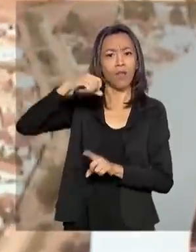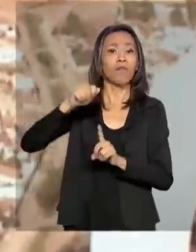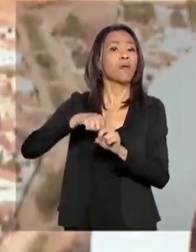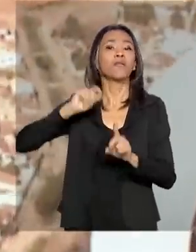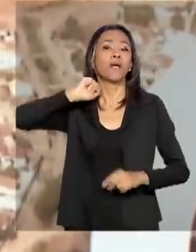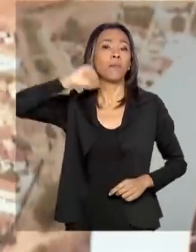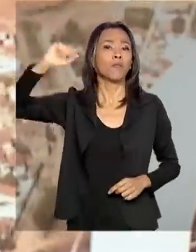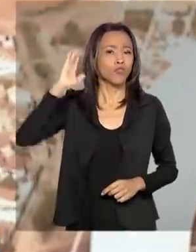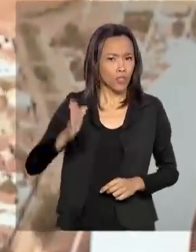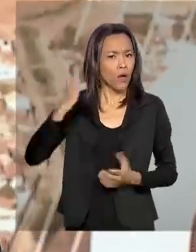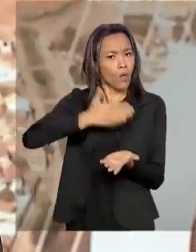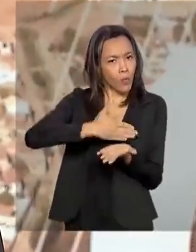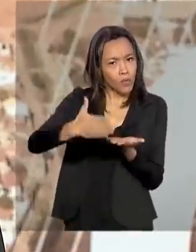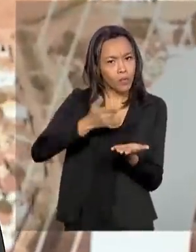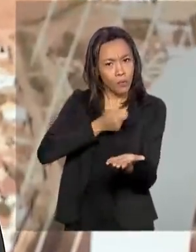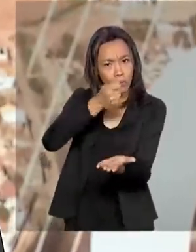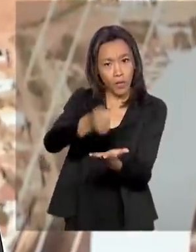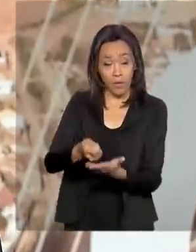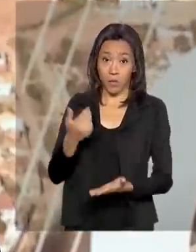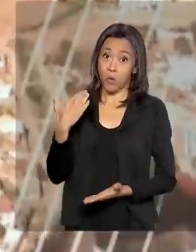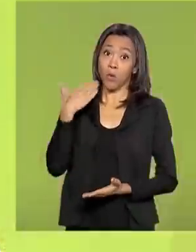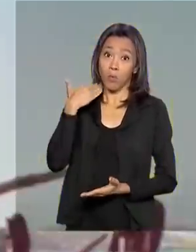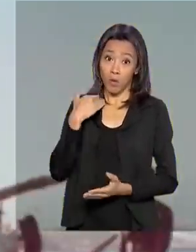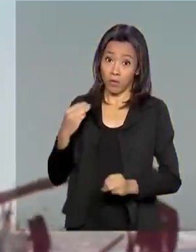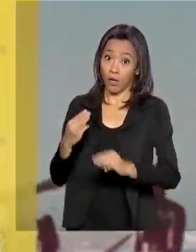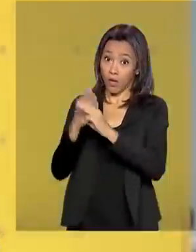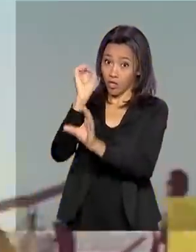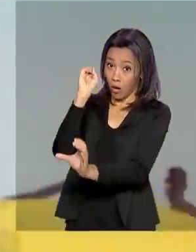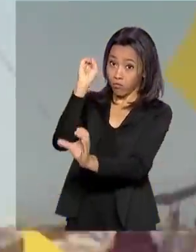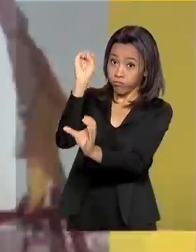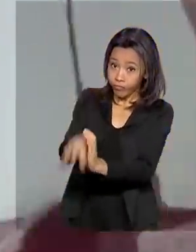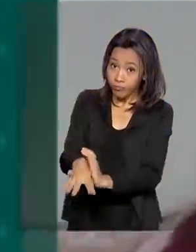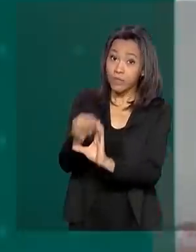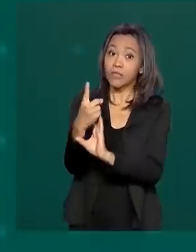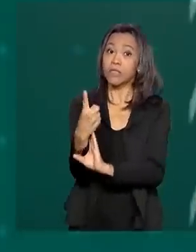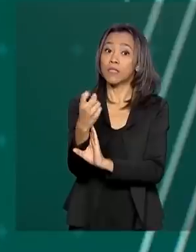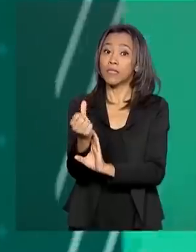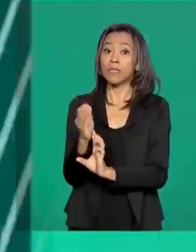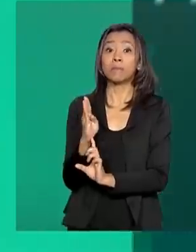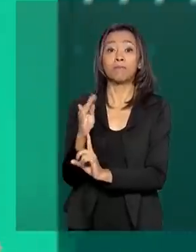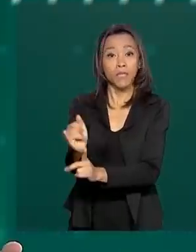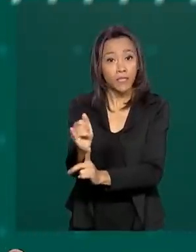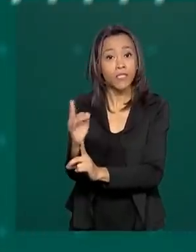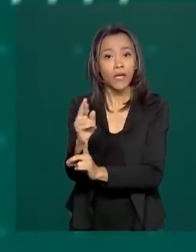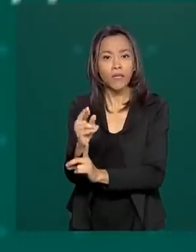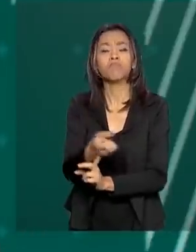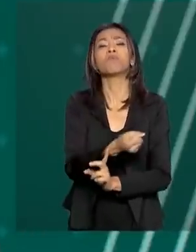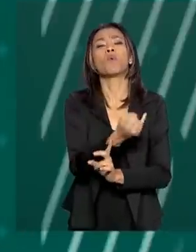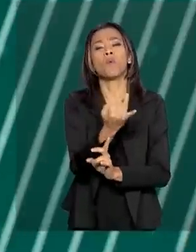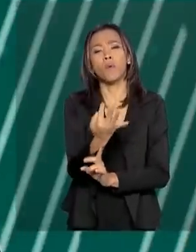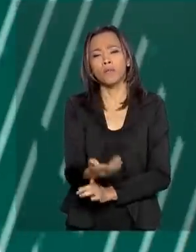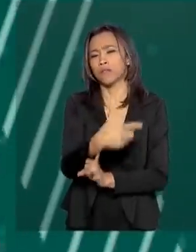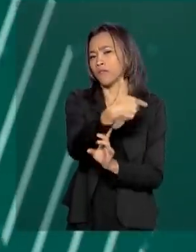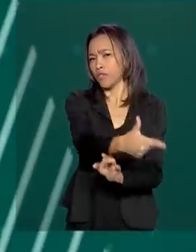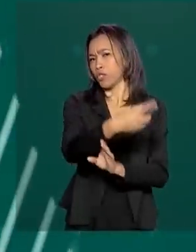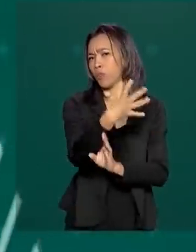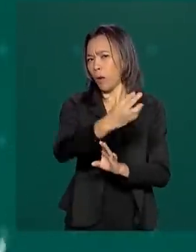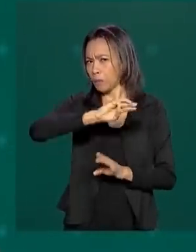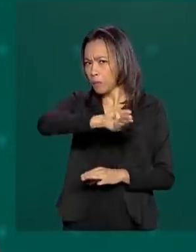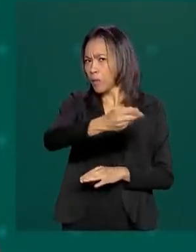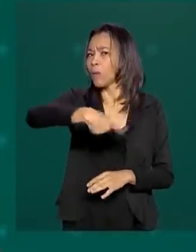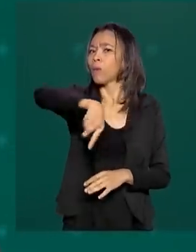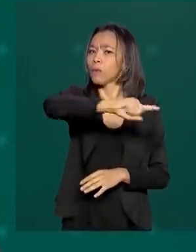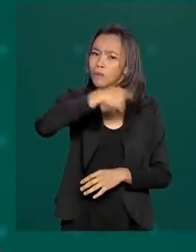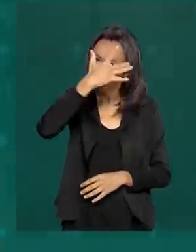início o repasse, a Caixa já acreditou mais de 16 bilhões de reais para mais de 24 milhões de